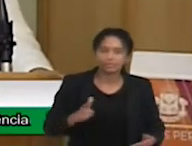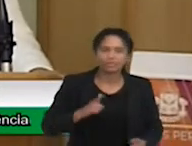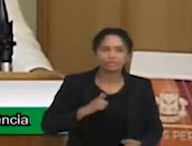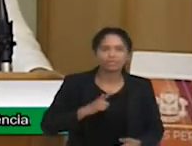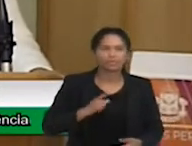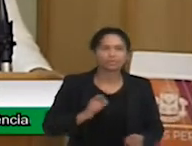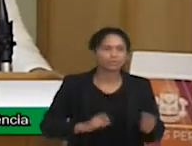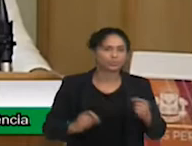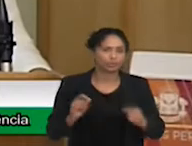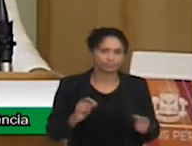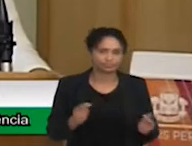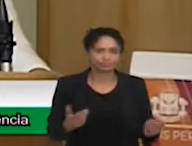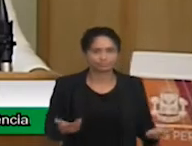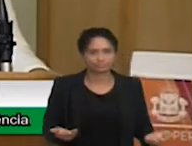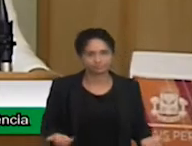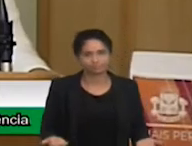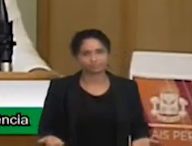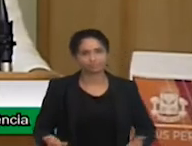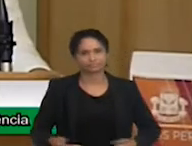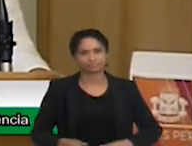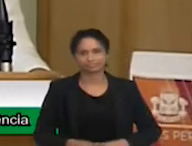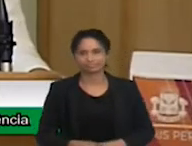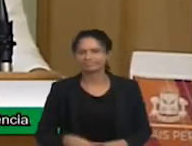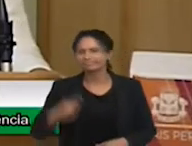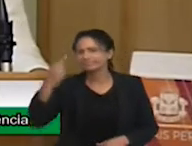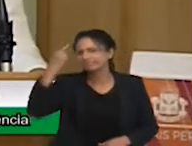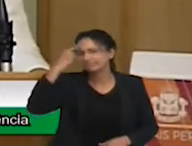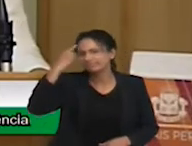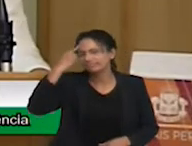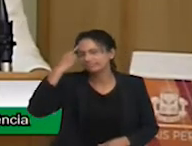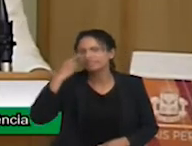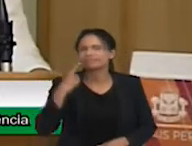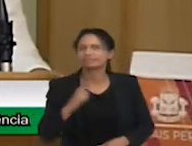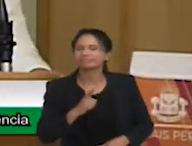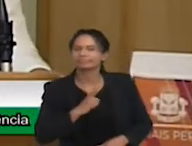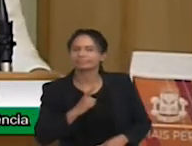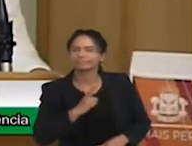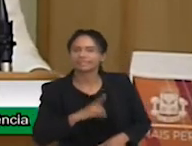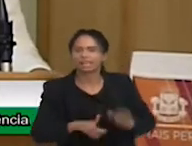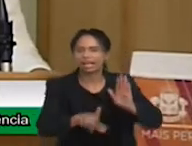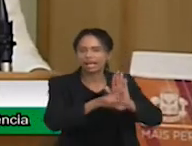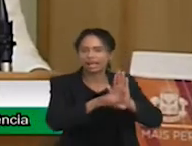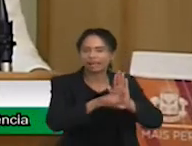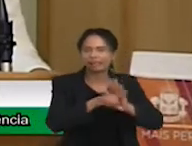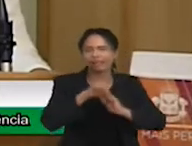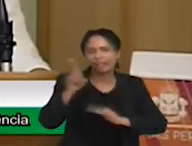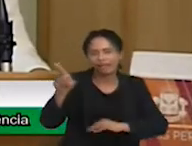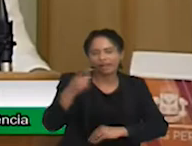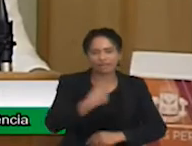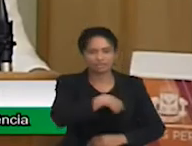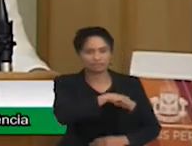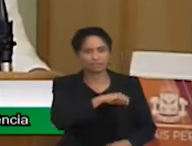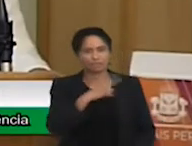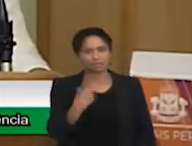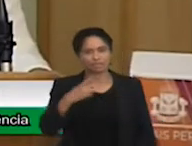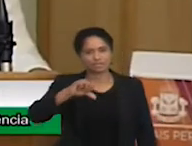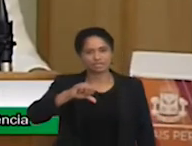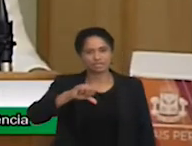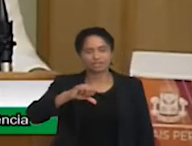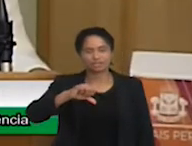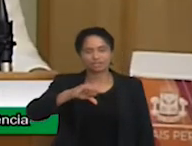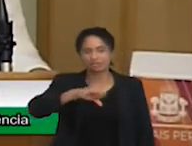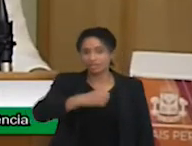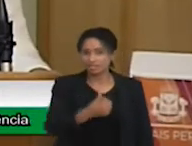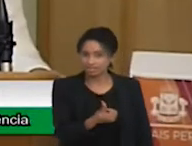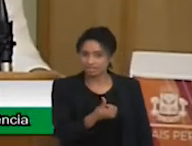nova, quando a gente pensa que a Declaração de Salamanca, que foi lá na Espanha, em 1996, a